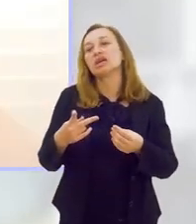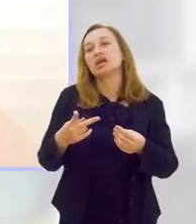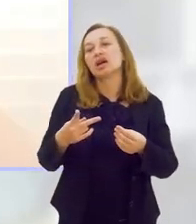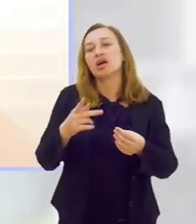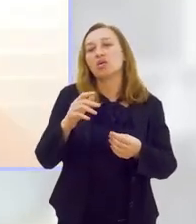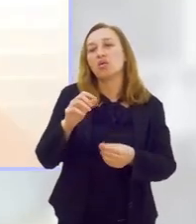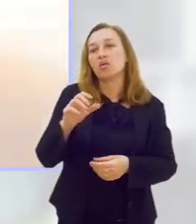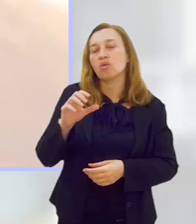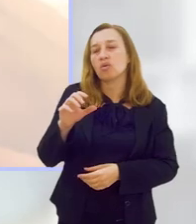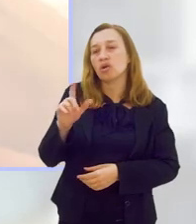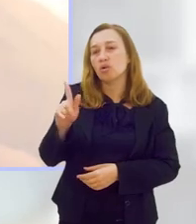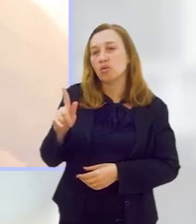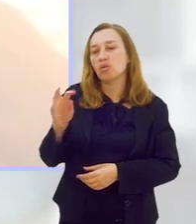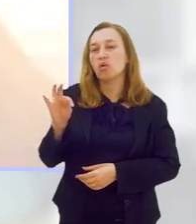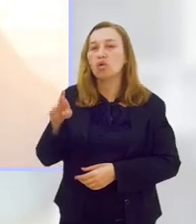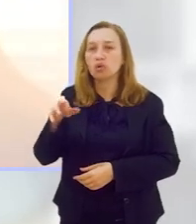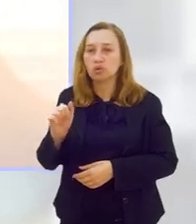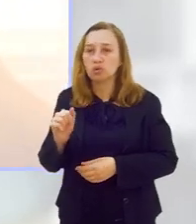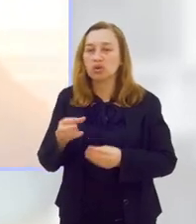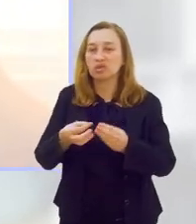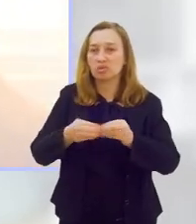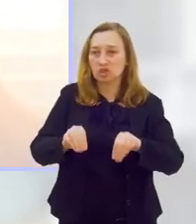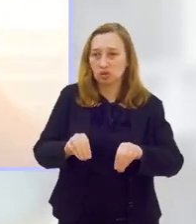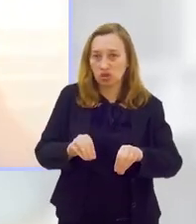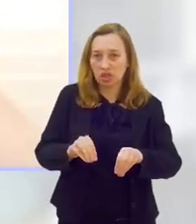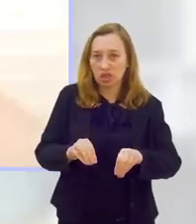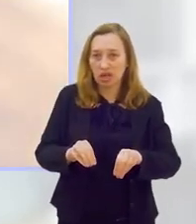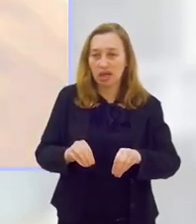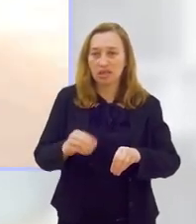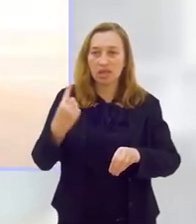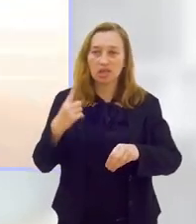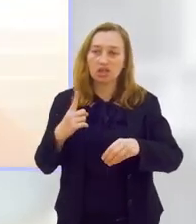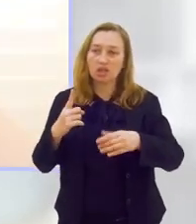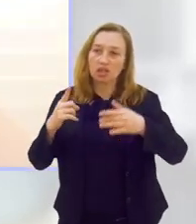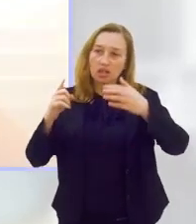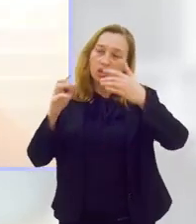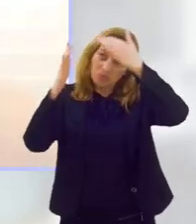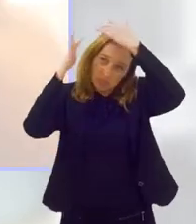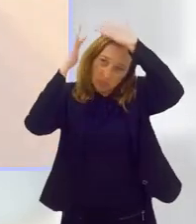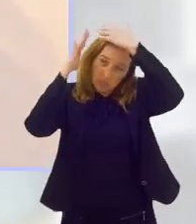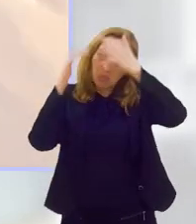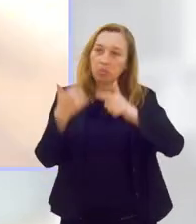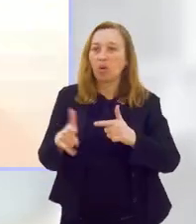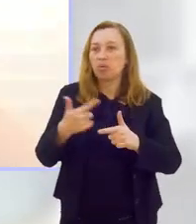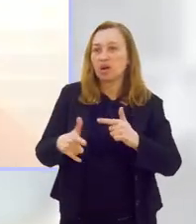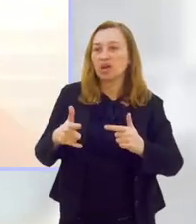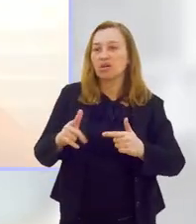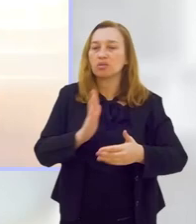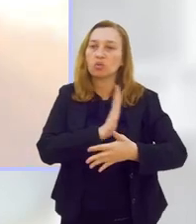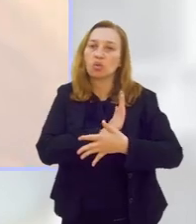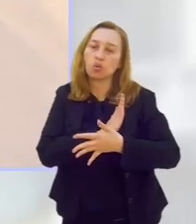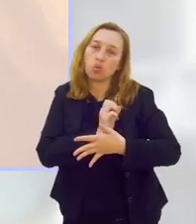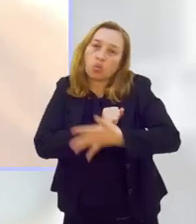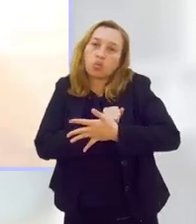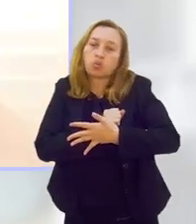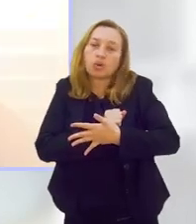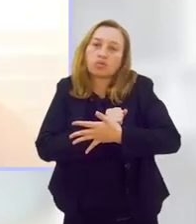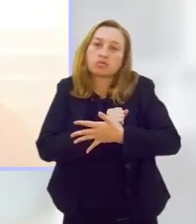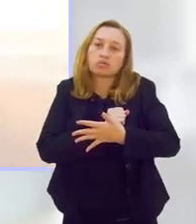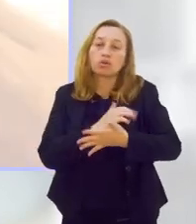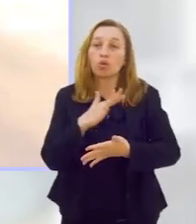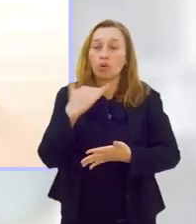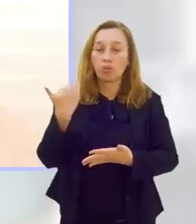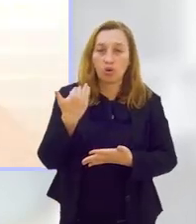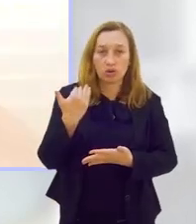ir para o cérebro ou aqui das carótidas ir para o coração e ele sofrer um infarto, uma morte